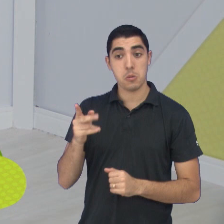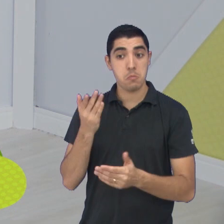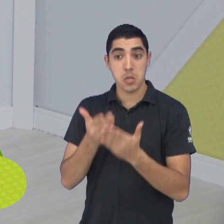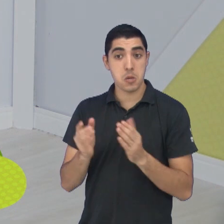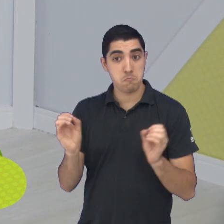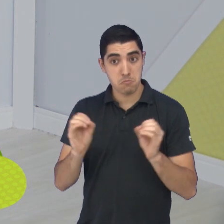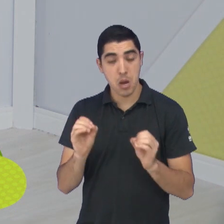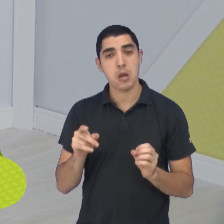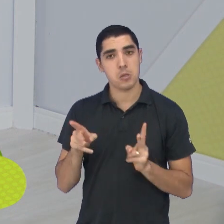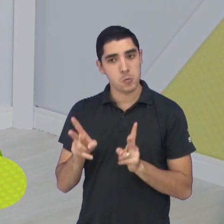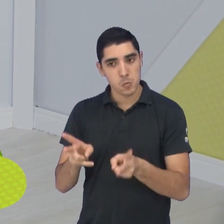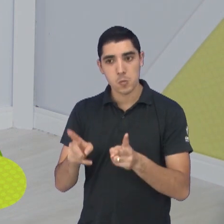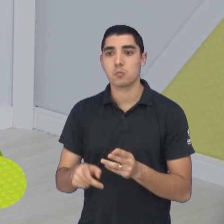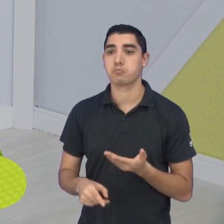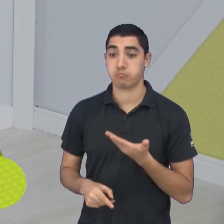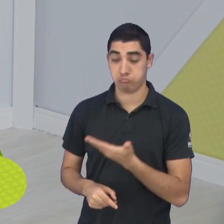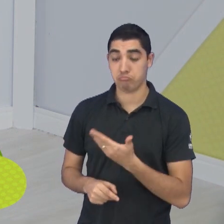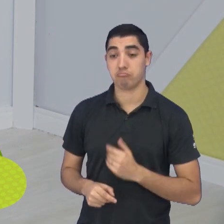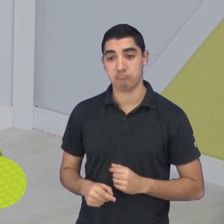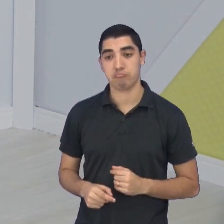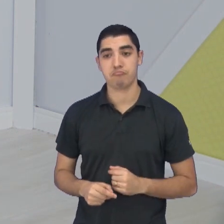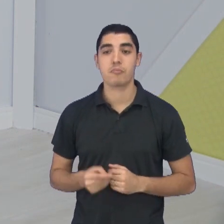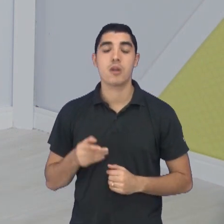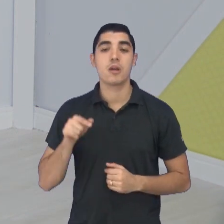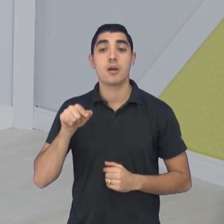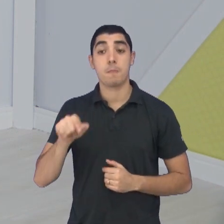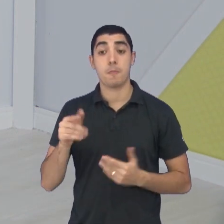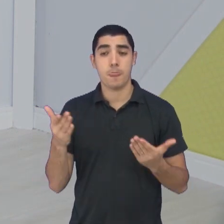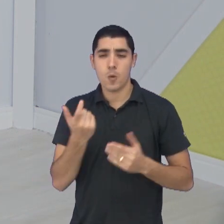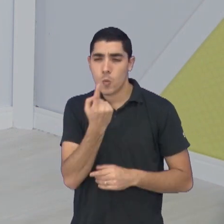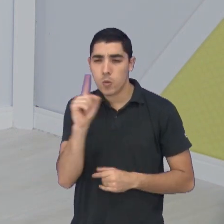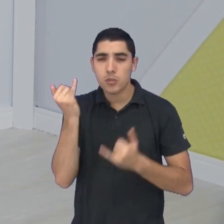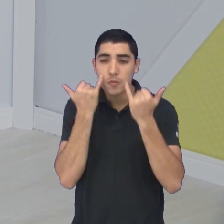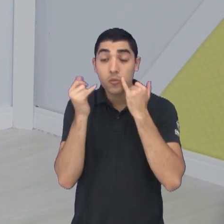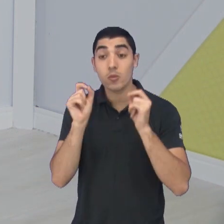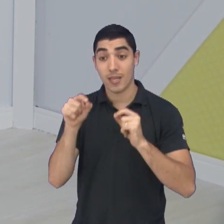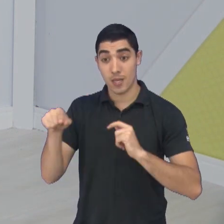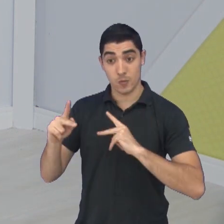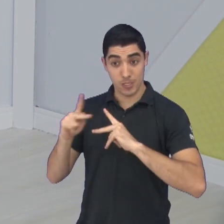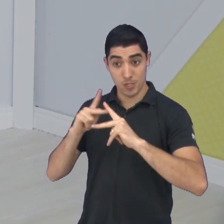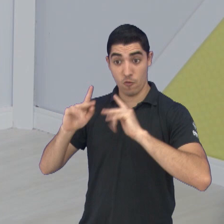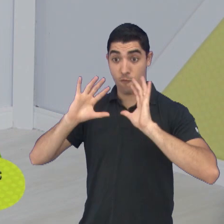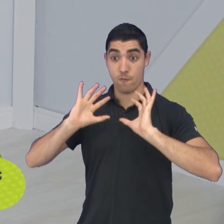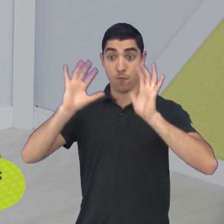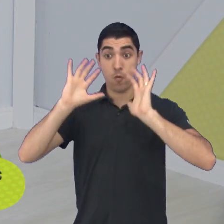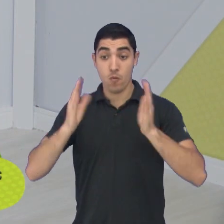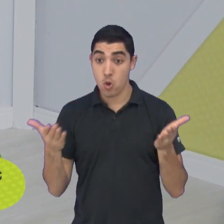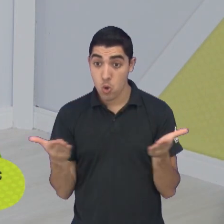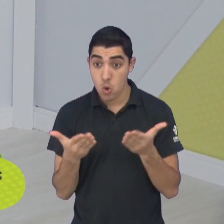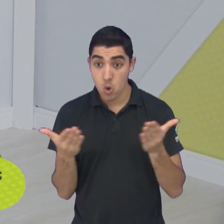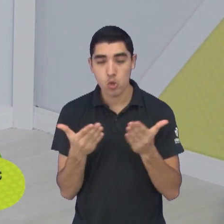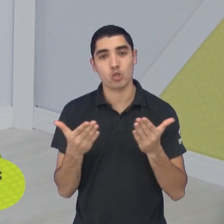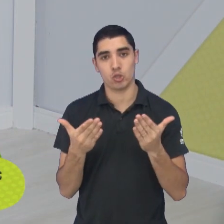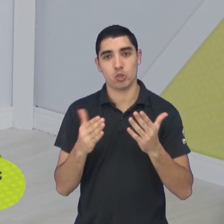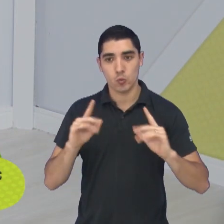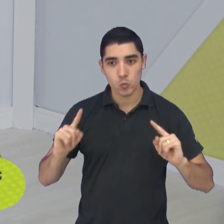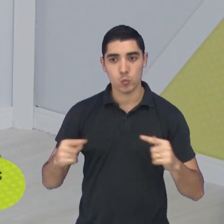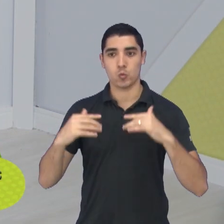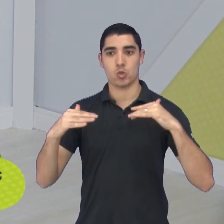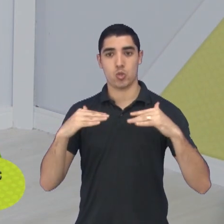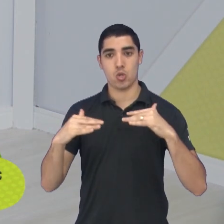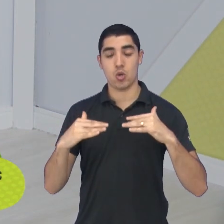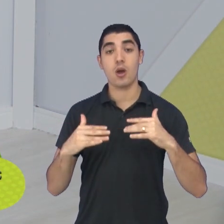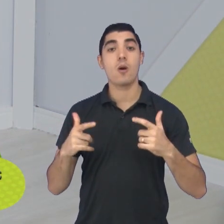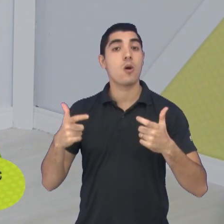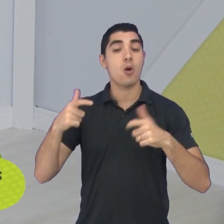duas rodadas da Liga Nacional. Brunão, para a gente fechar o Hora de hoje, o Farmaconde Volley São José entra em quadra hoje, às nove da noite, na